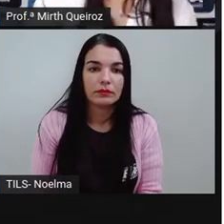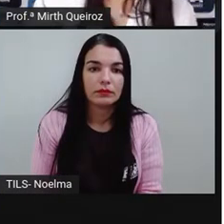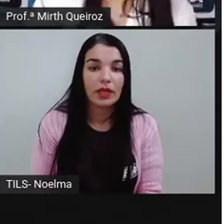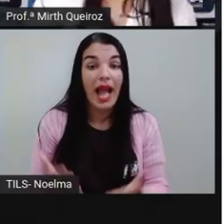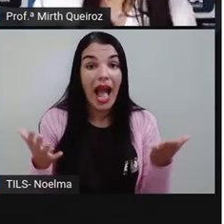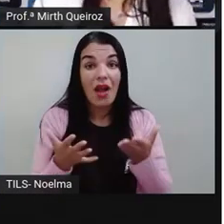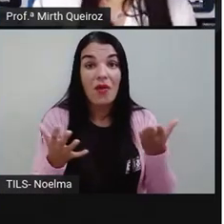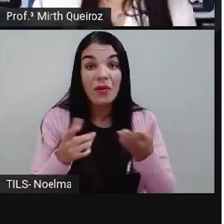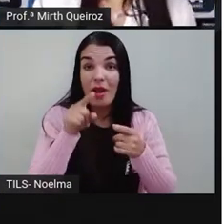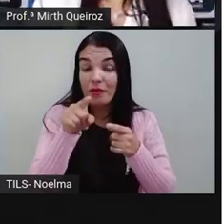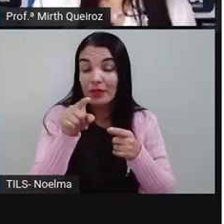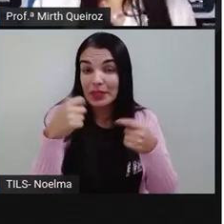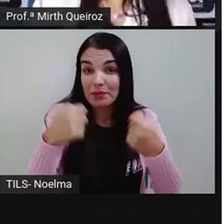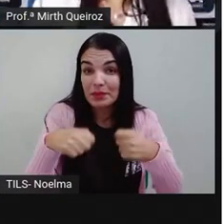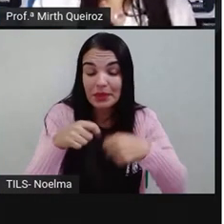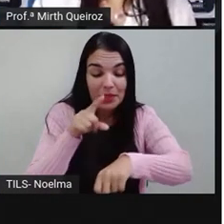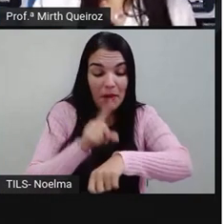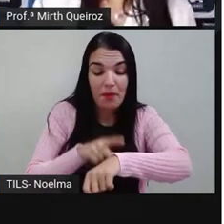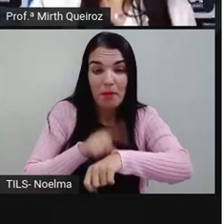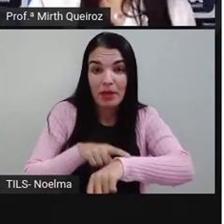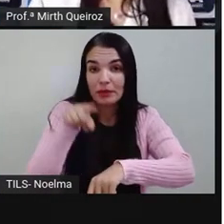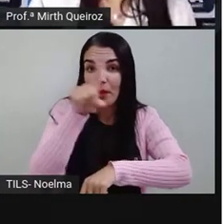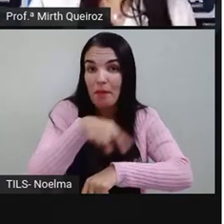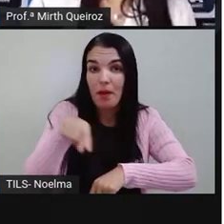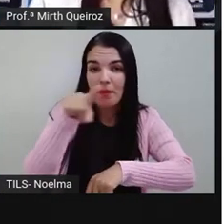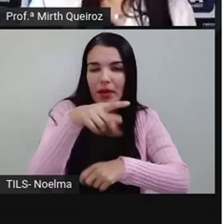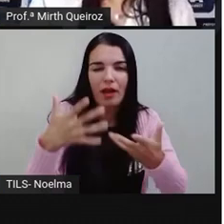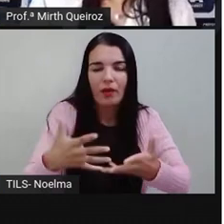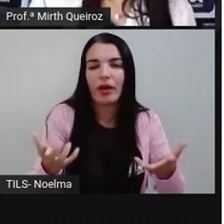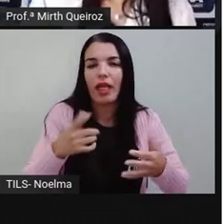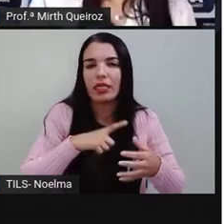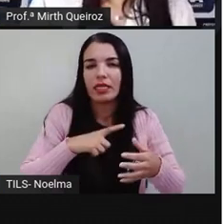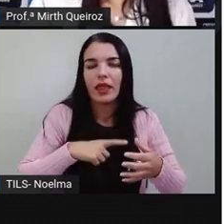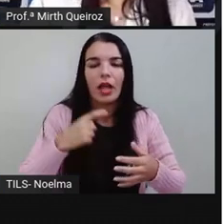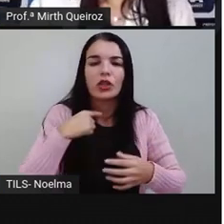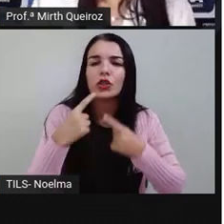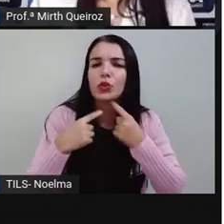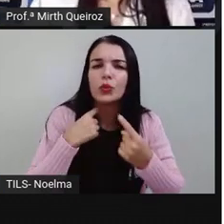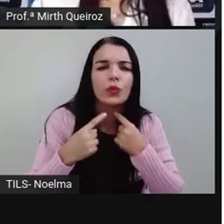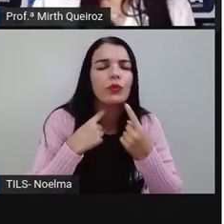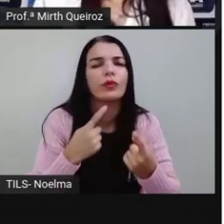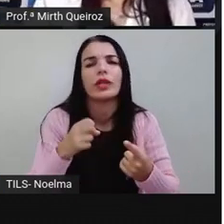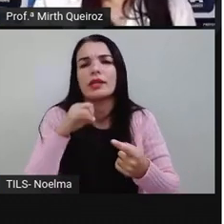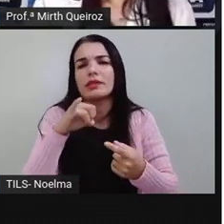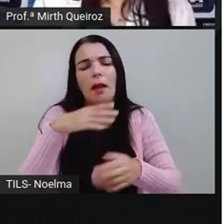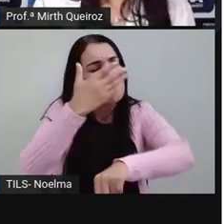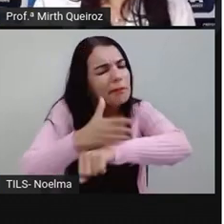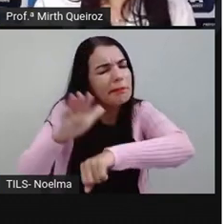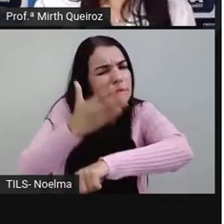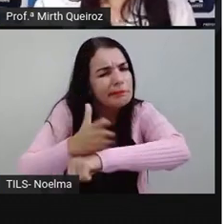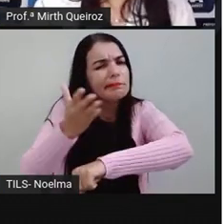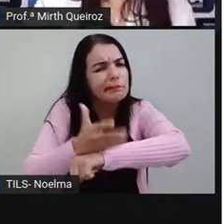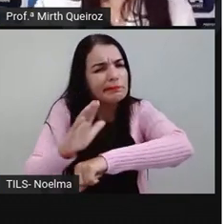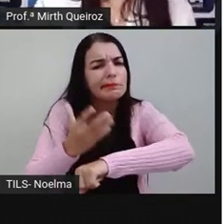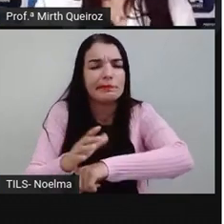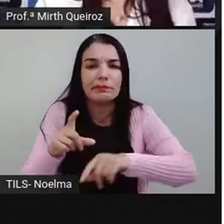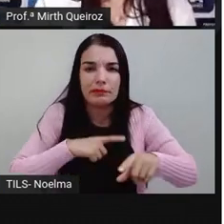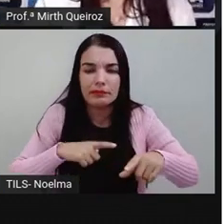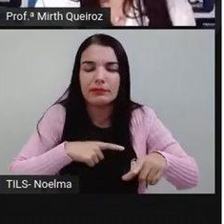Agora é momento de vocês aí tirarem suas dúvidas, praticarem aí